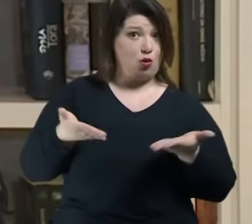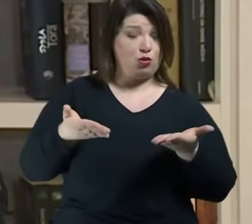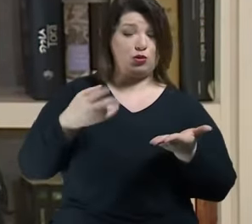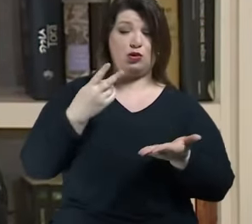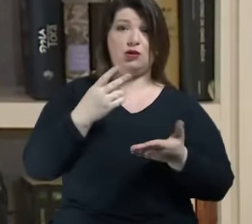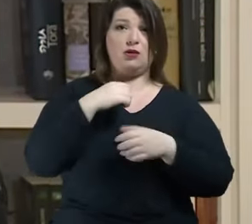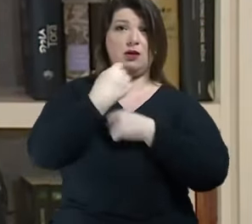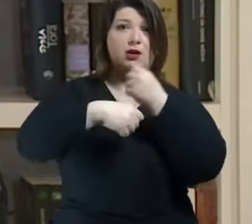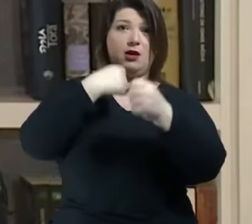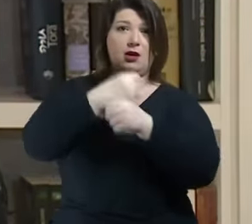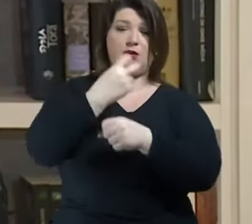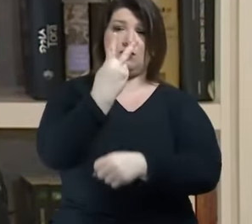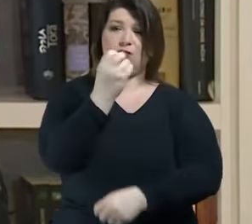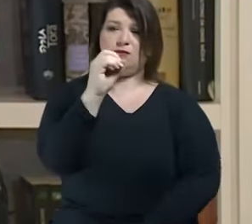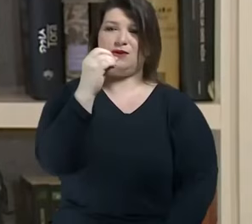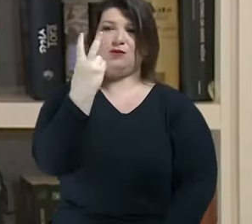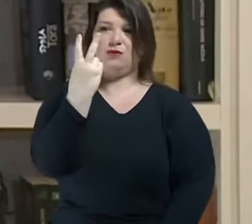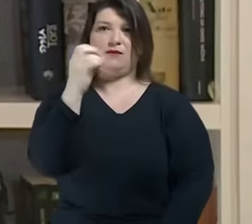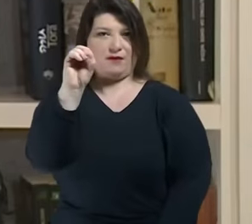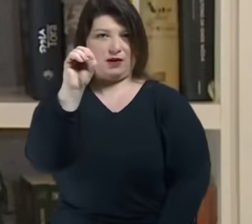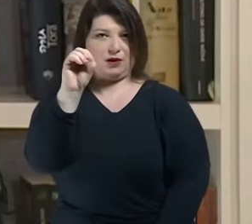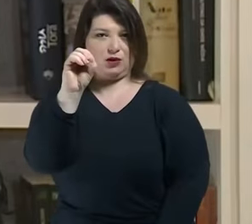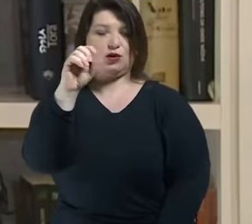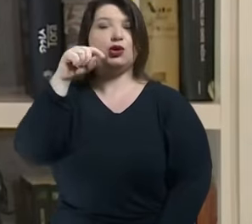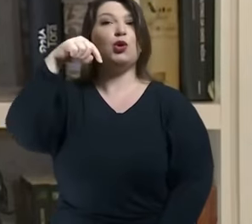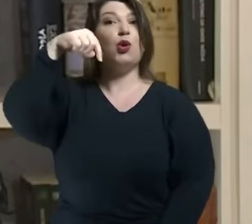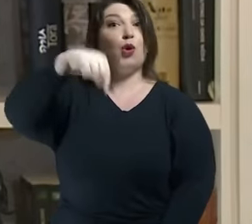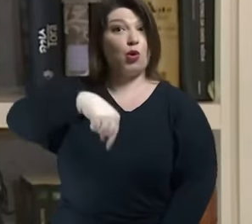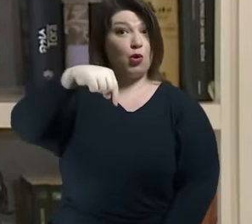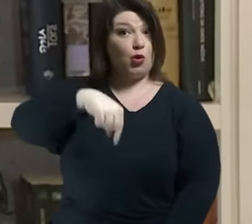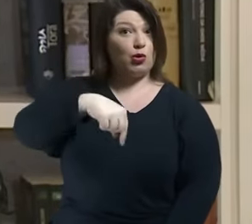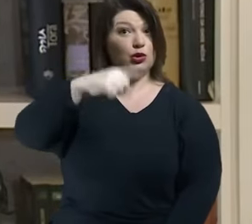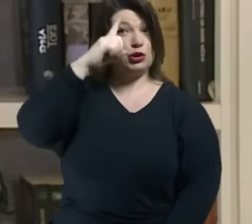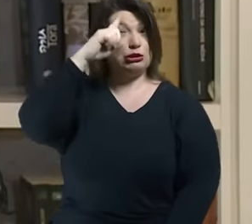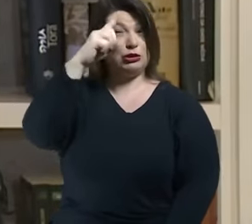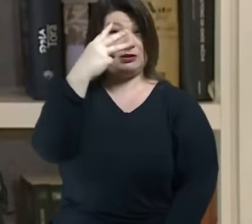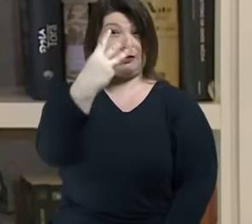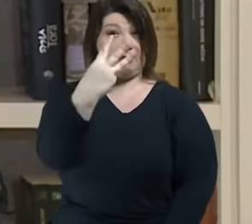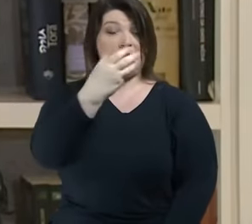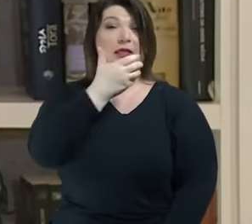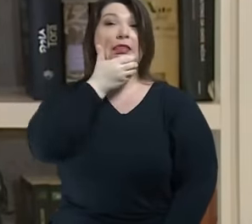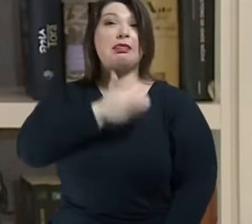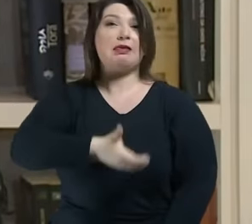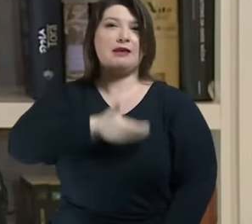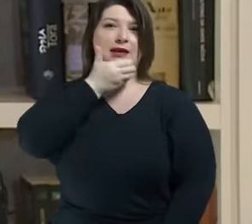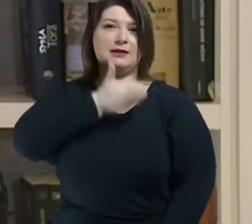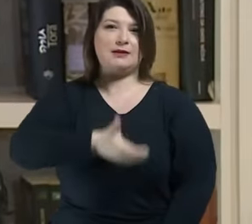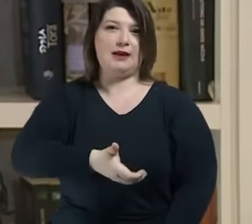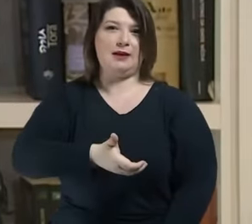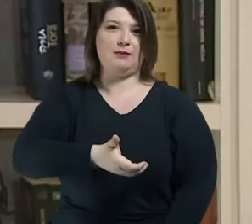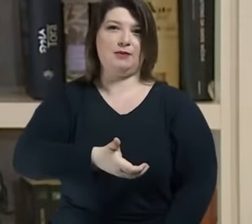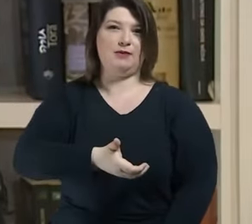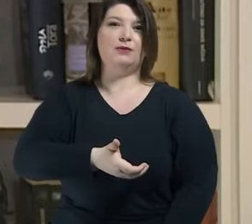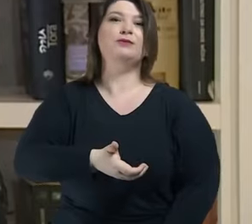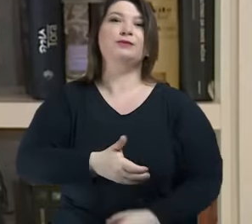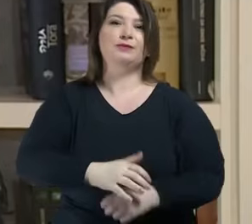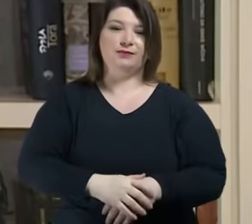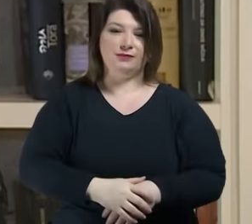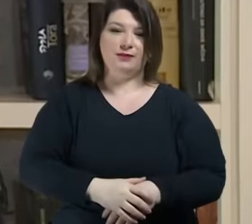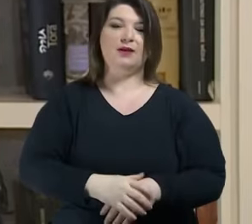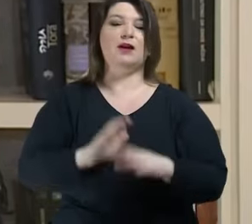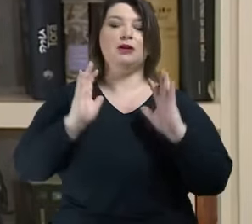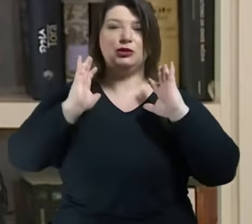dezembro aqui, o dia de hoje registra a minha docentésima, nonagésima,